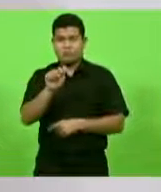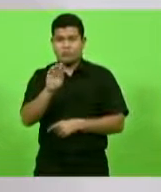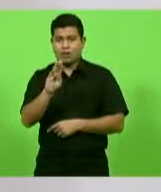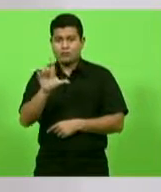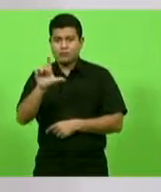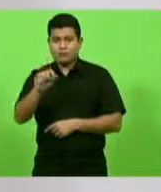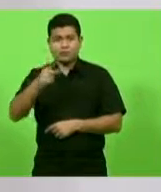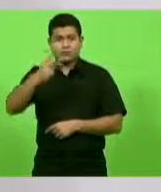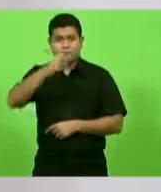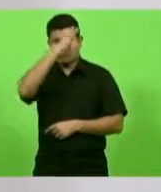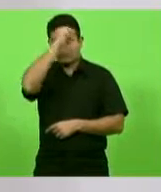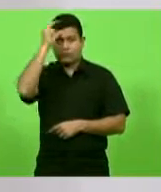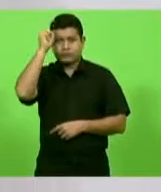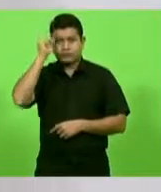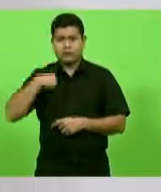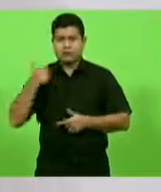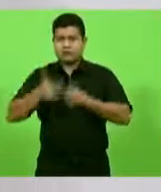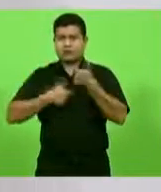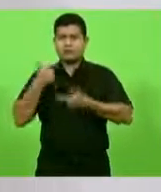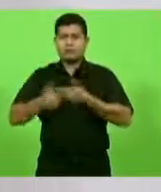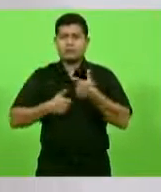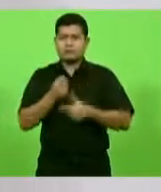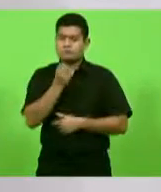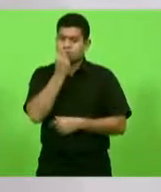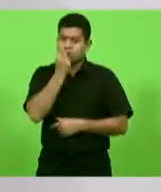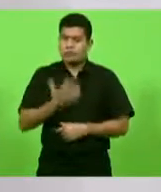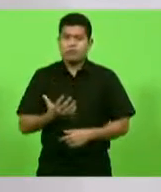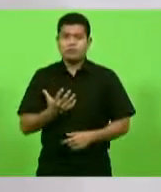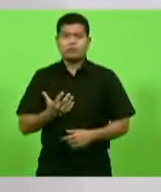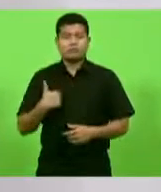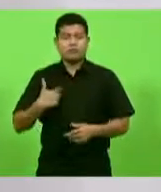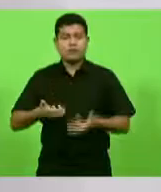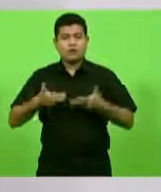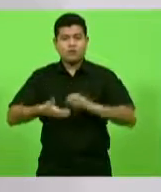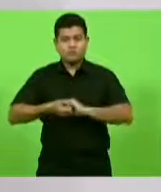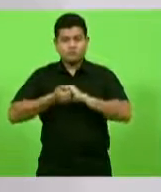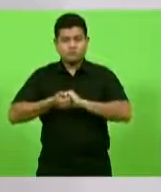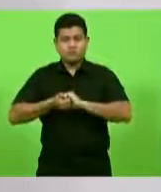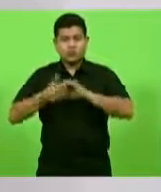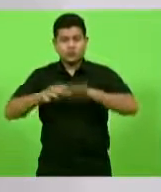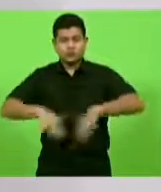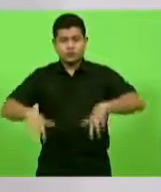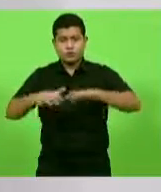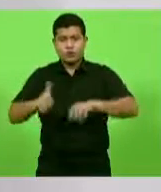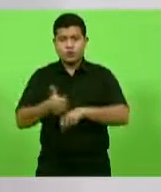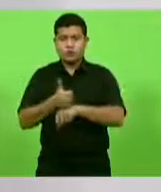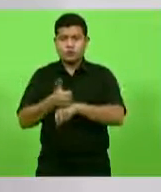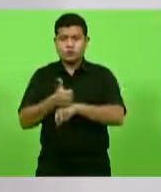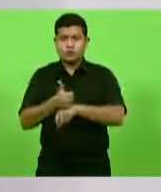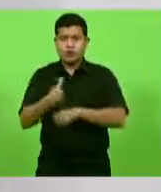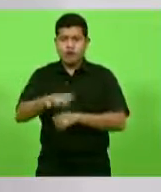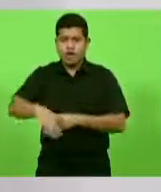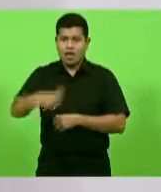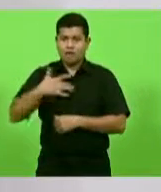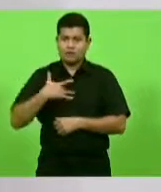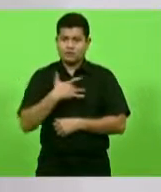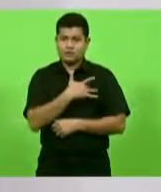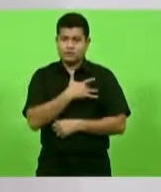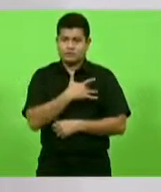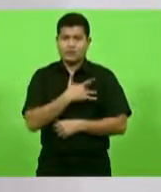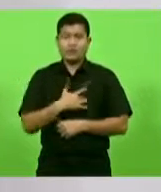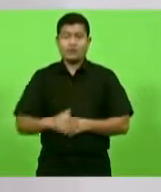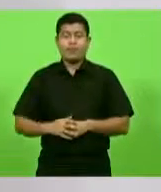pelo trabalho que realizam e, em nome dele, saudar a todos os profissionais. Quero saudar o